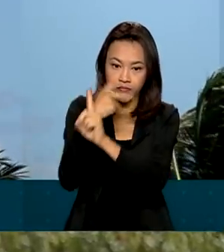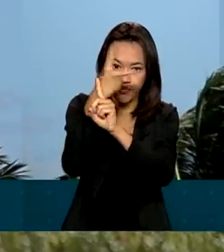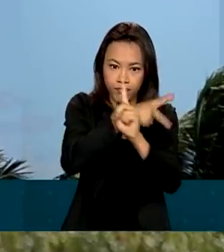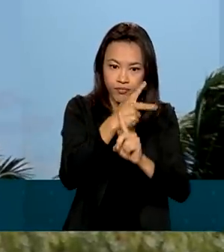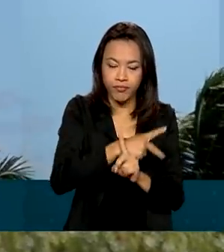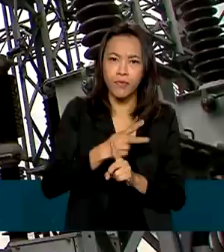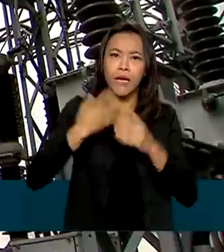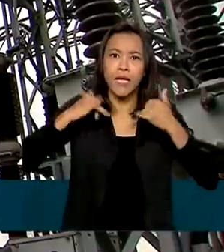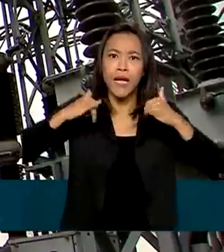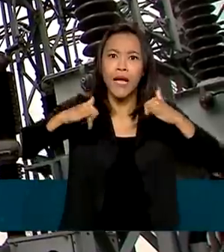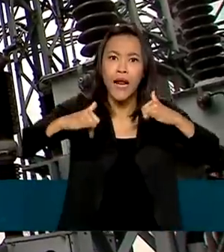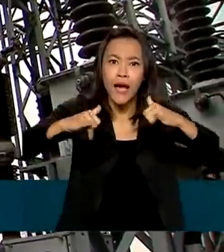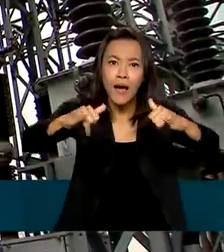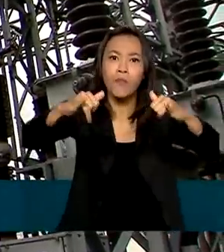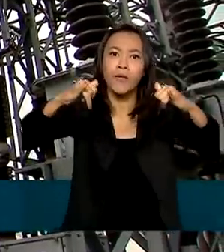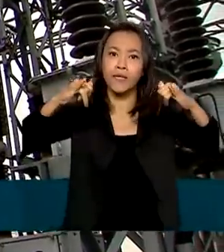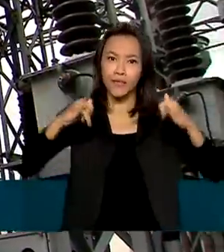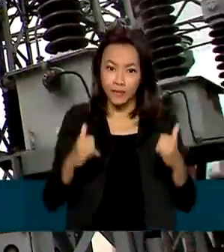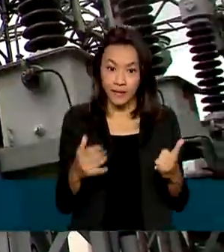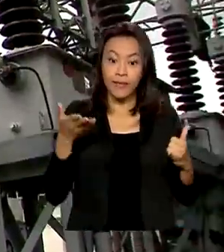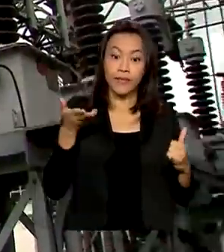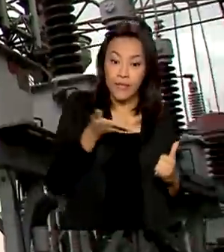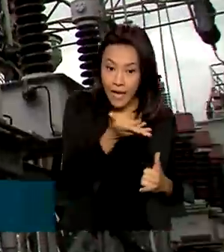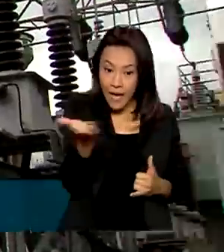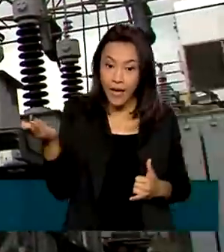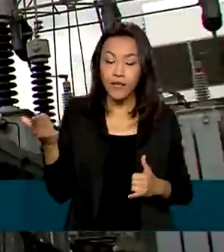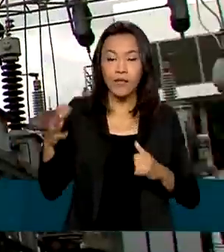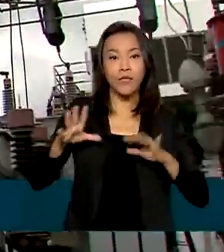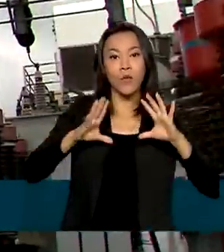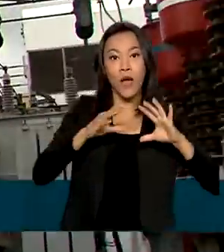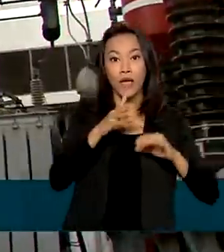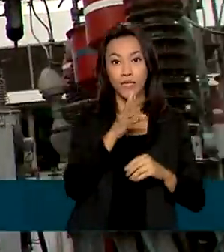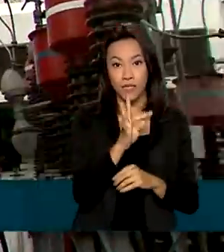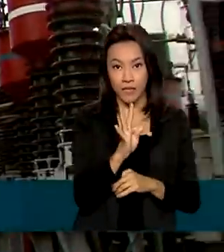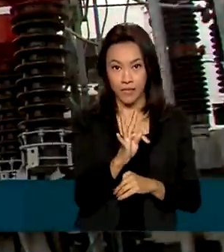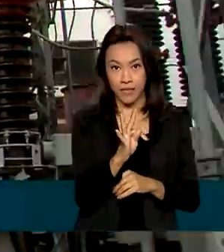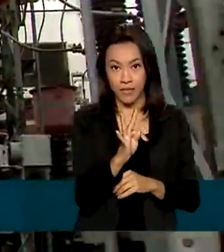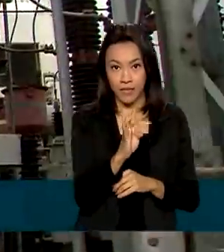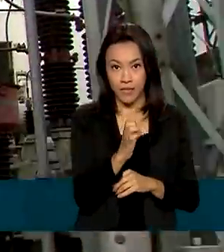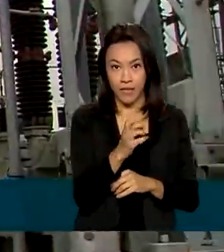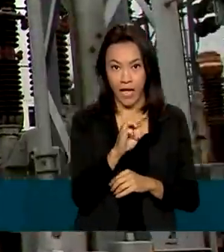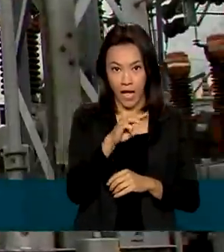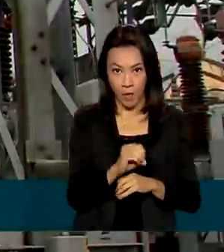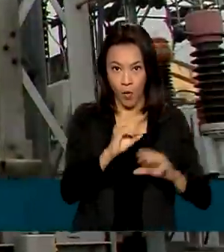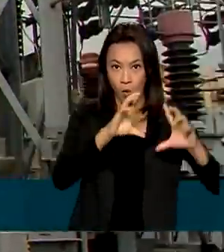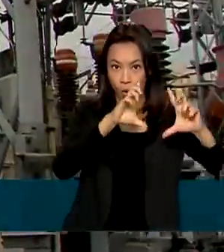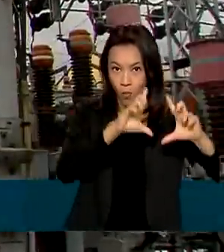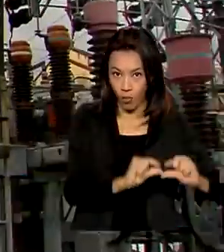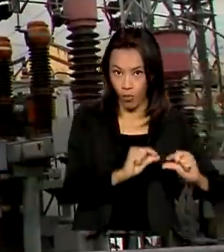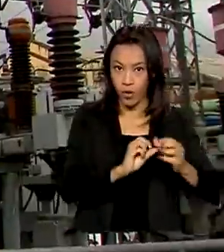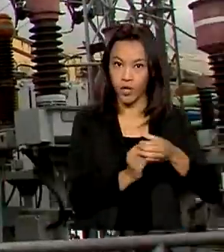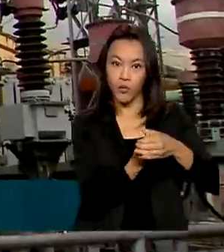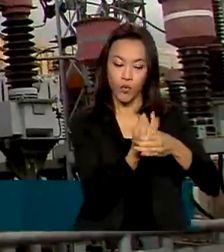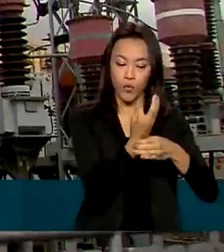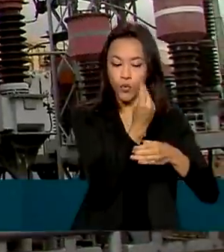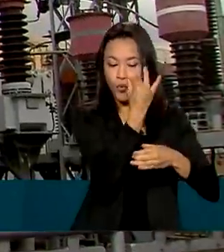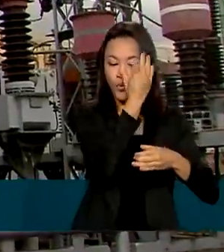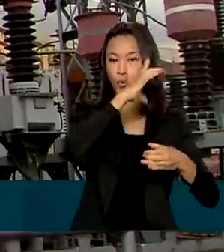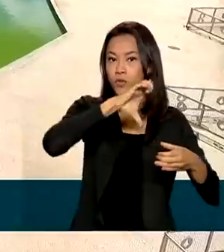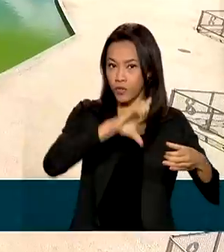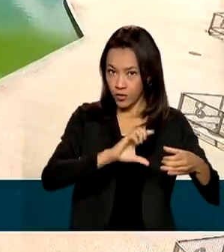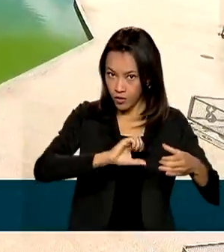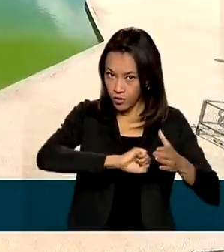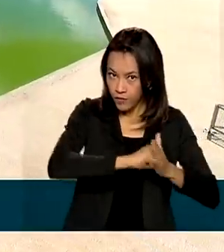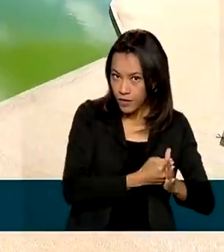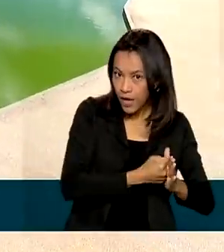mais, as termoelétricas vêm sendo desligadas e o custo da eletricidade no Brasil deve ser menor.